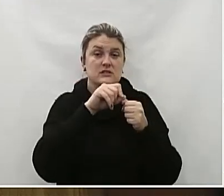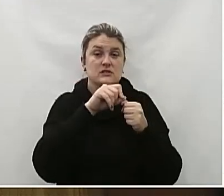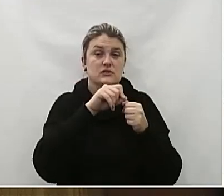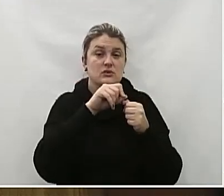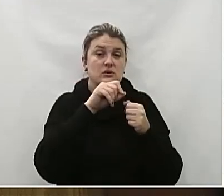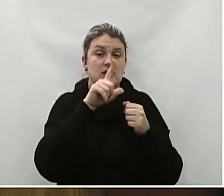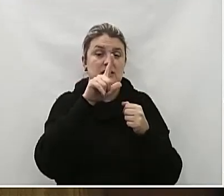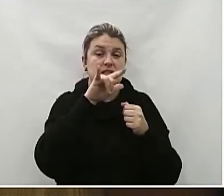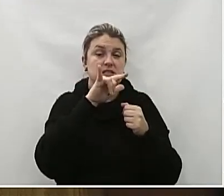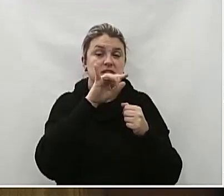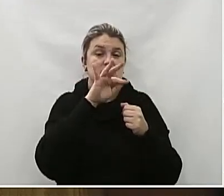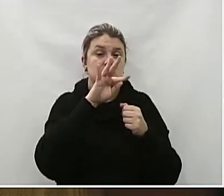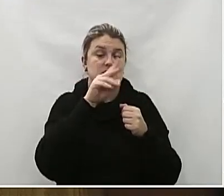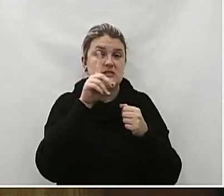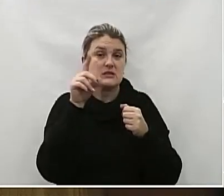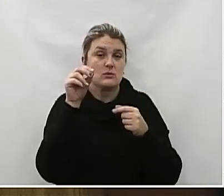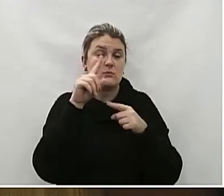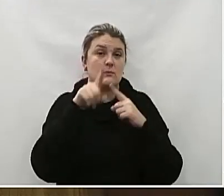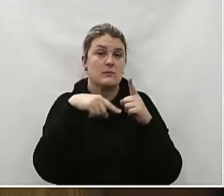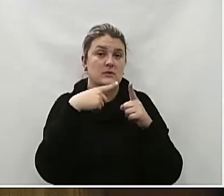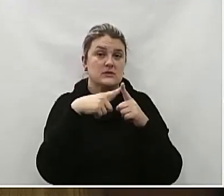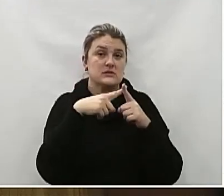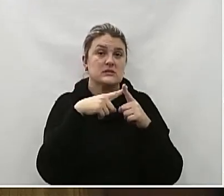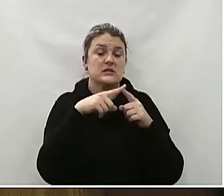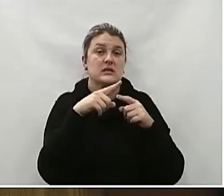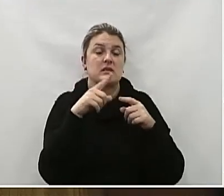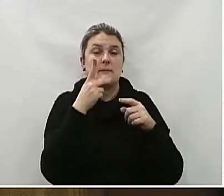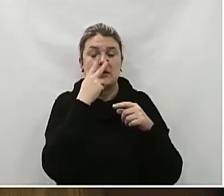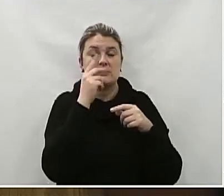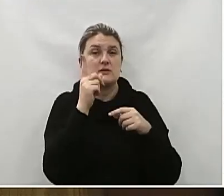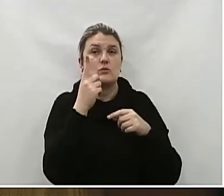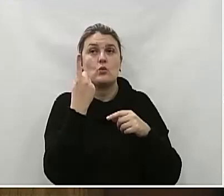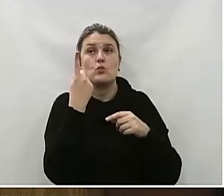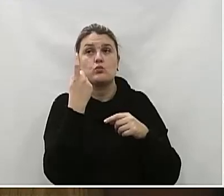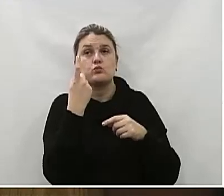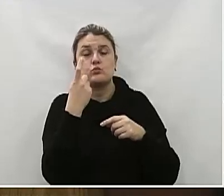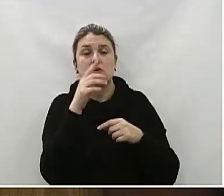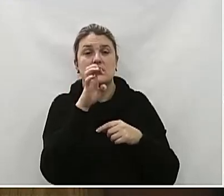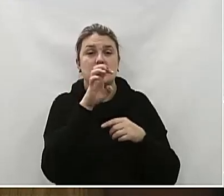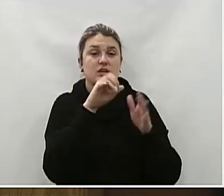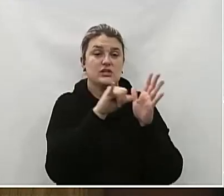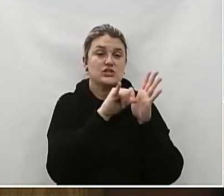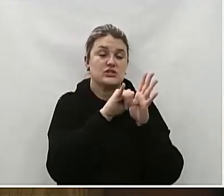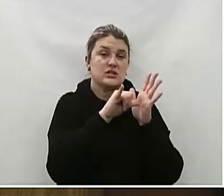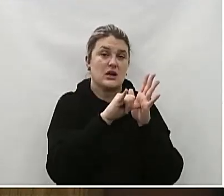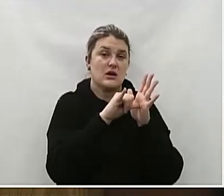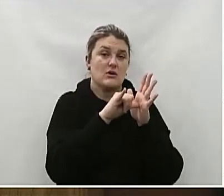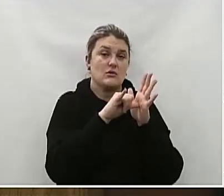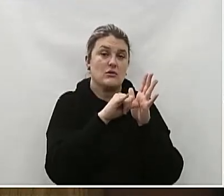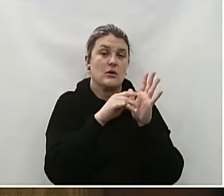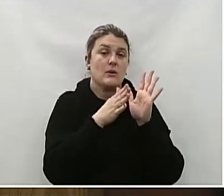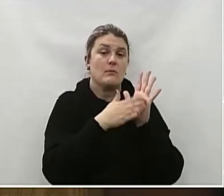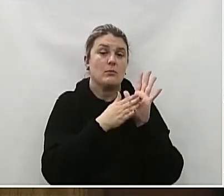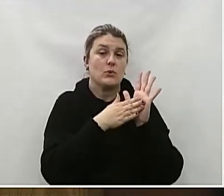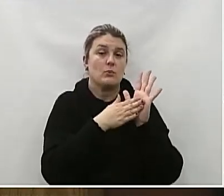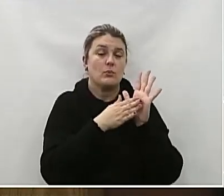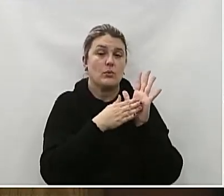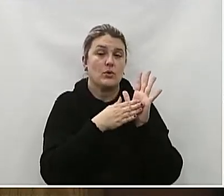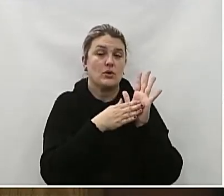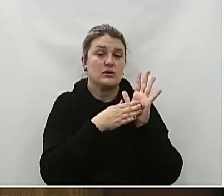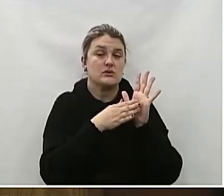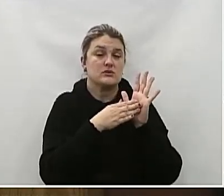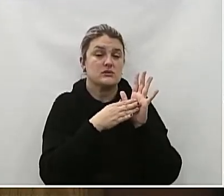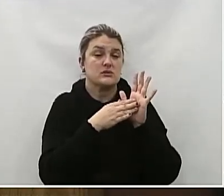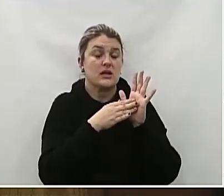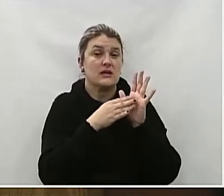Da Prata Incluindo Mas não se limitando A 1. Edital de licitação 2. Propostas Das empresas